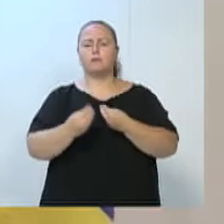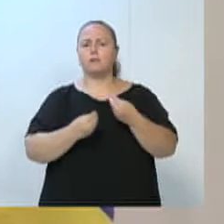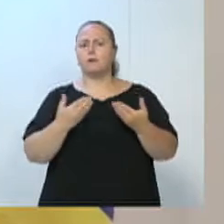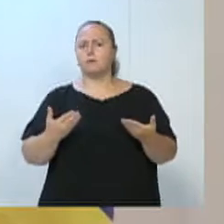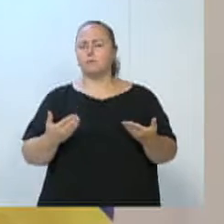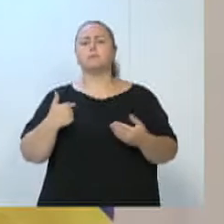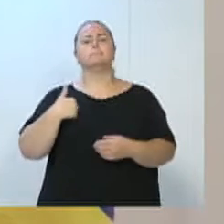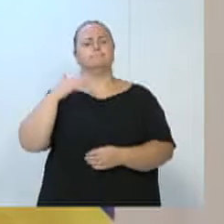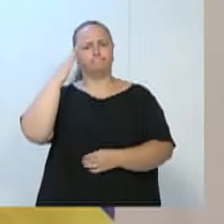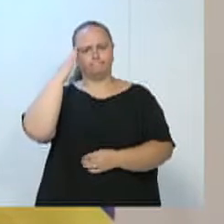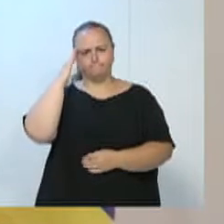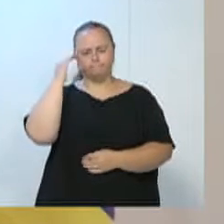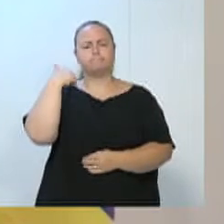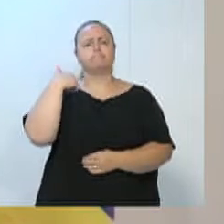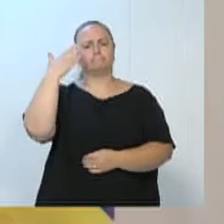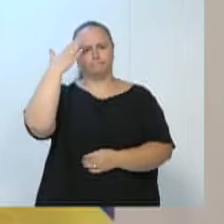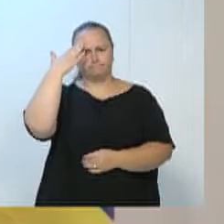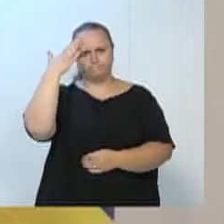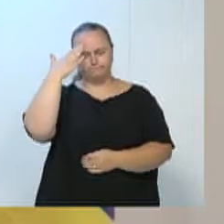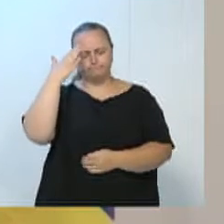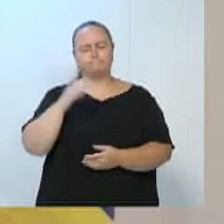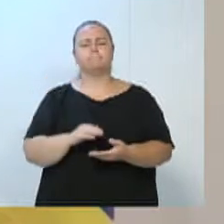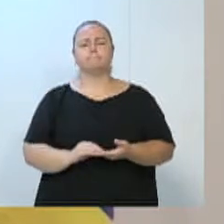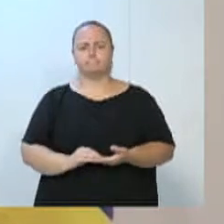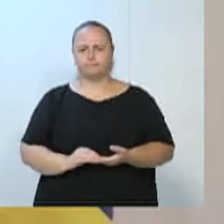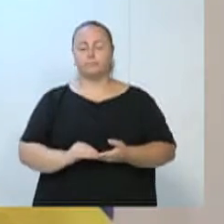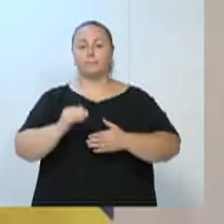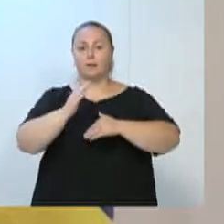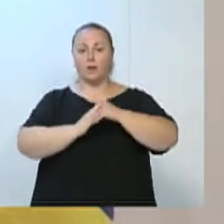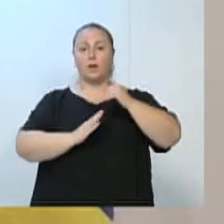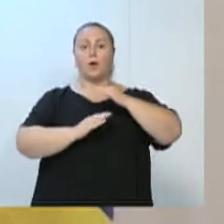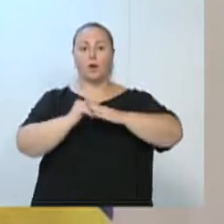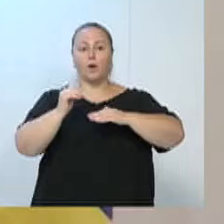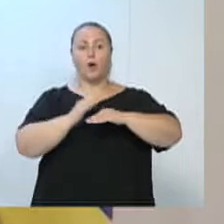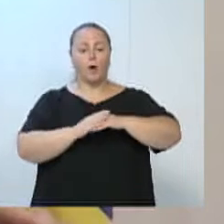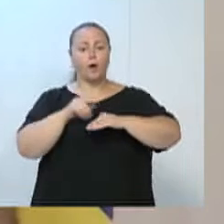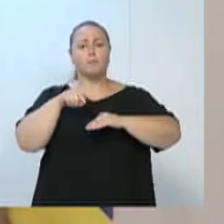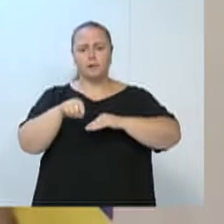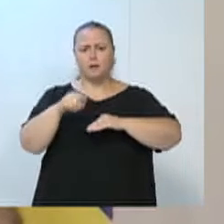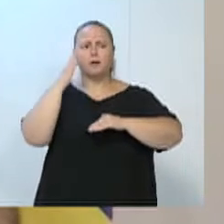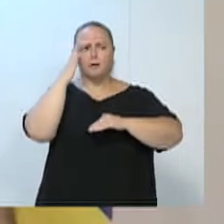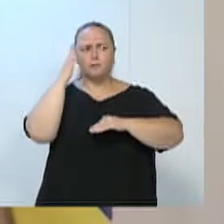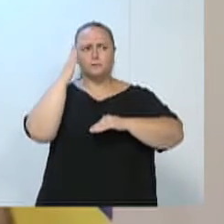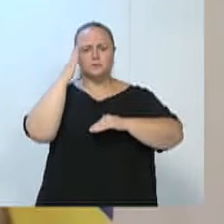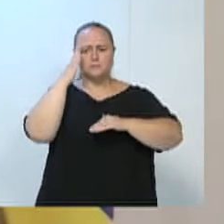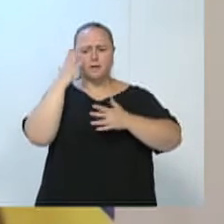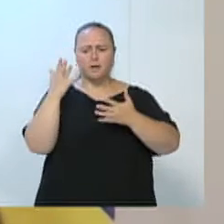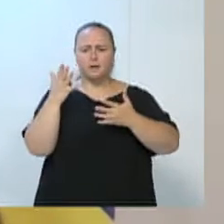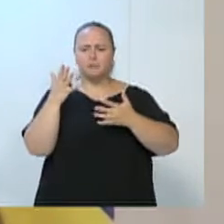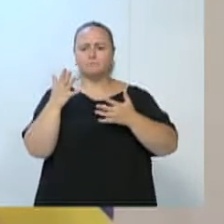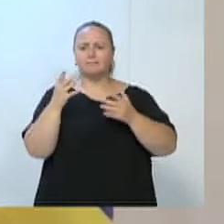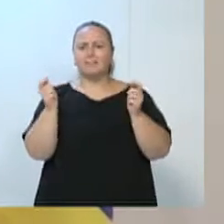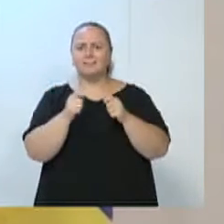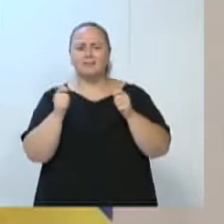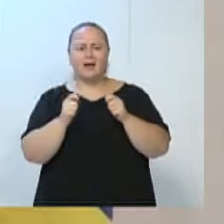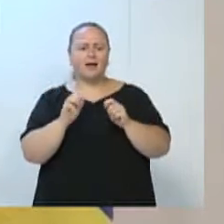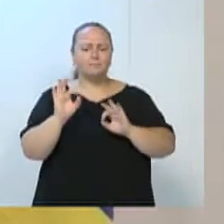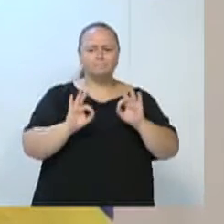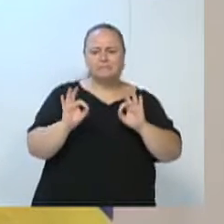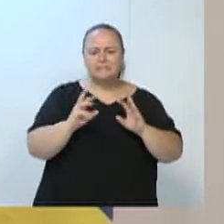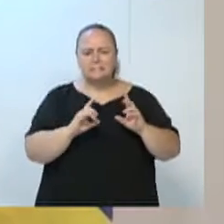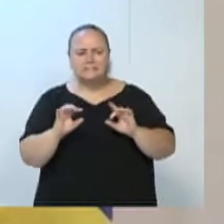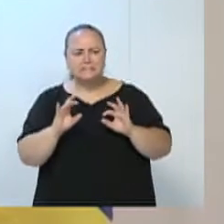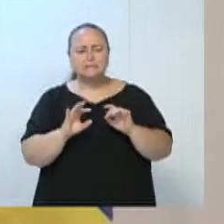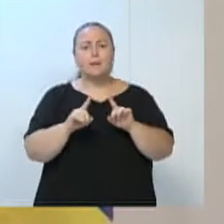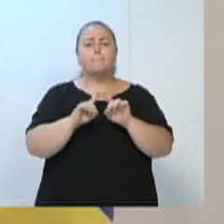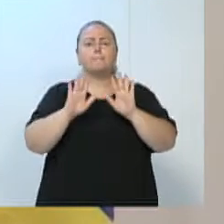de fato, quando se faz obras, eu repeti aqui, não se faz uma omelete sem quebrar os ovos, mas não precisa bagunçar a cozinha toda, deixa minimamente